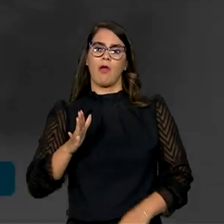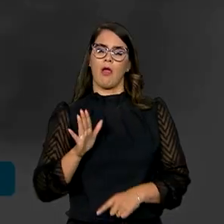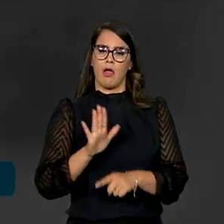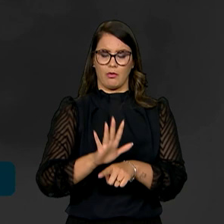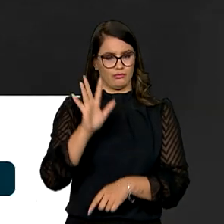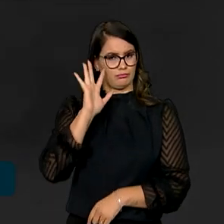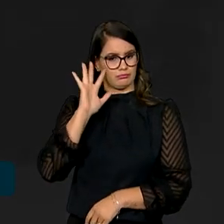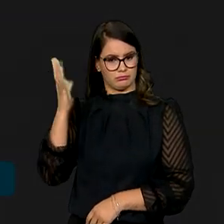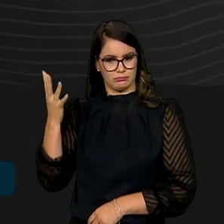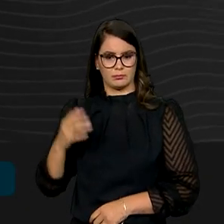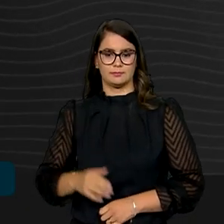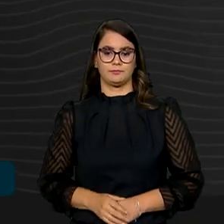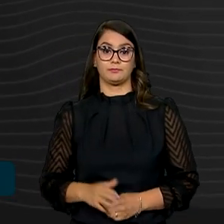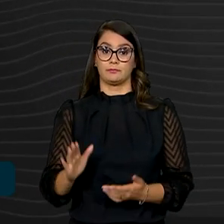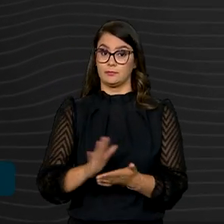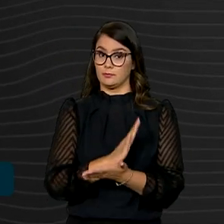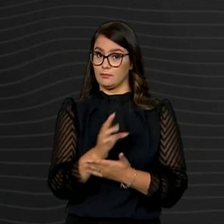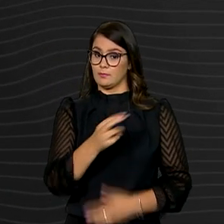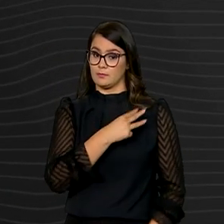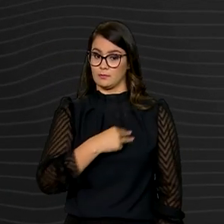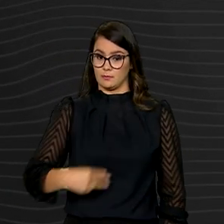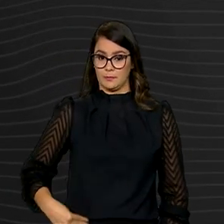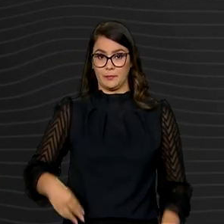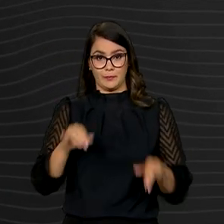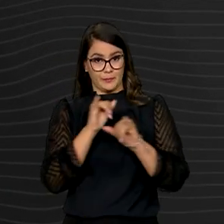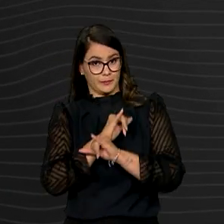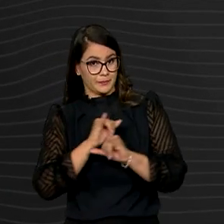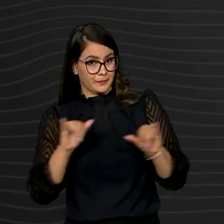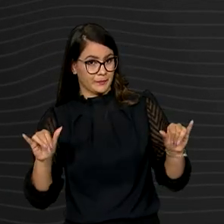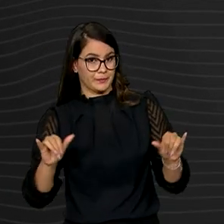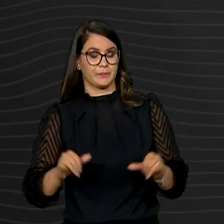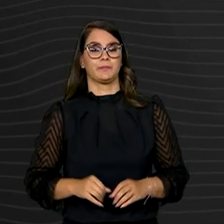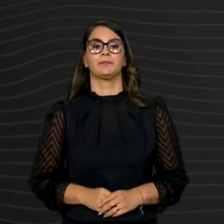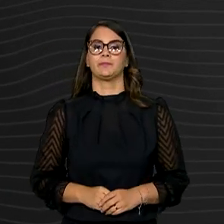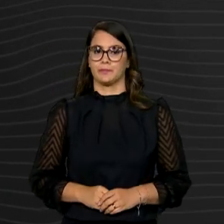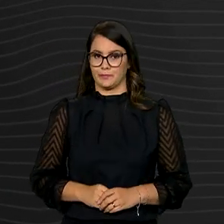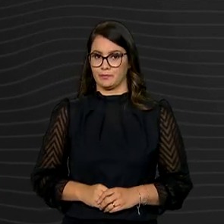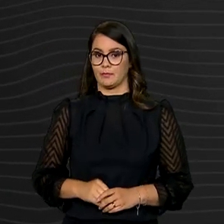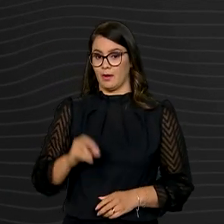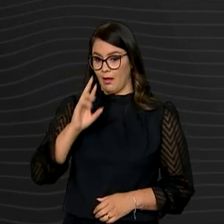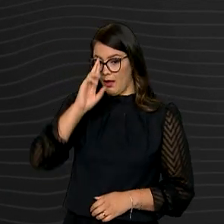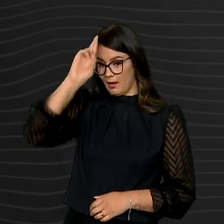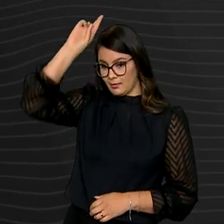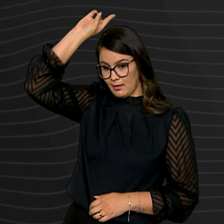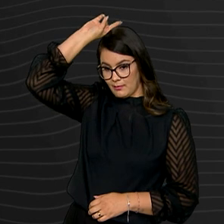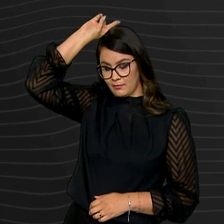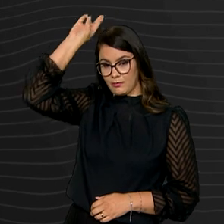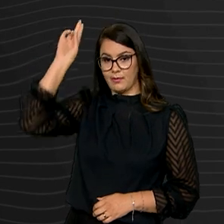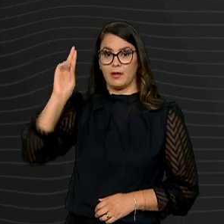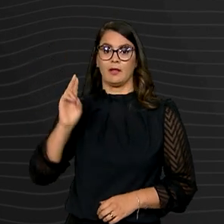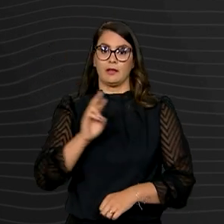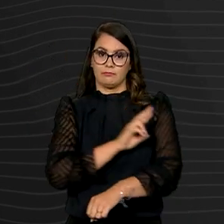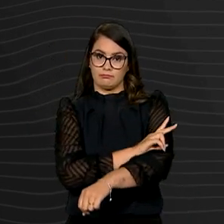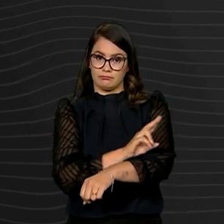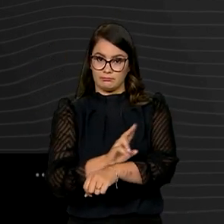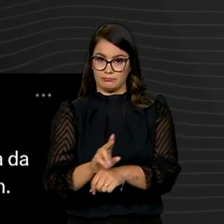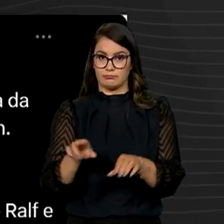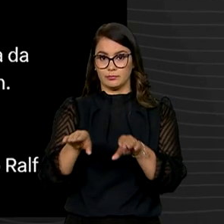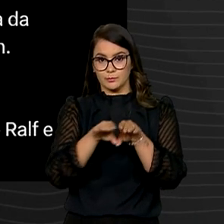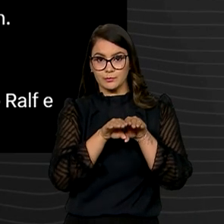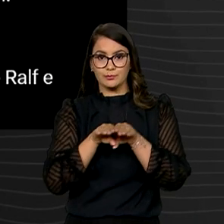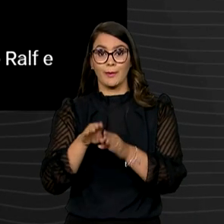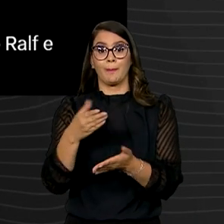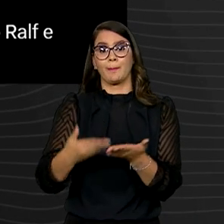desse delito. Alguns ministros se manifestaram pelas redes sociais, entre eles a Aniele Franco, da Igualdade Racial, que